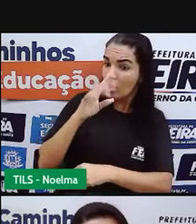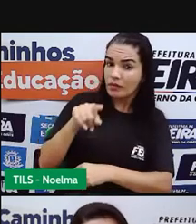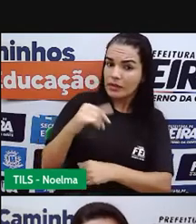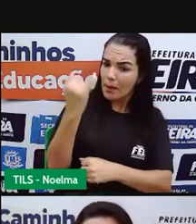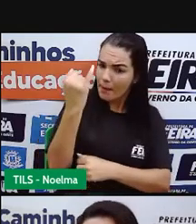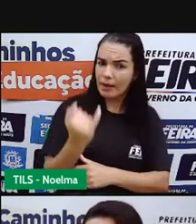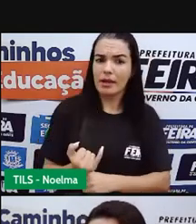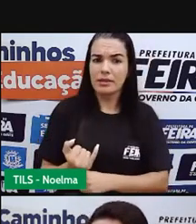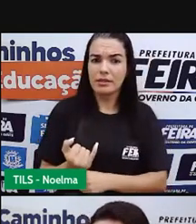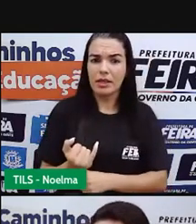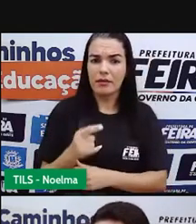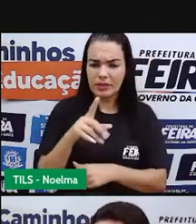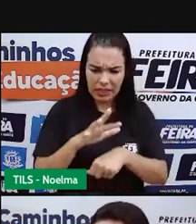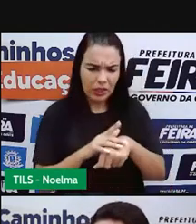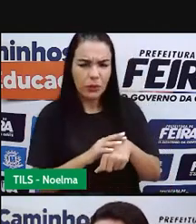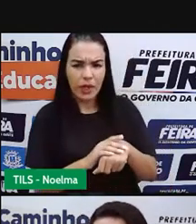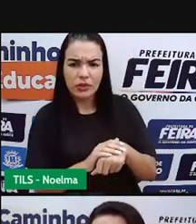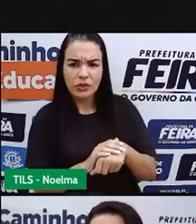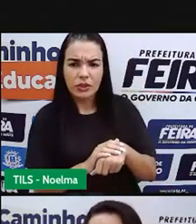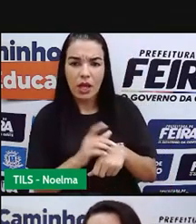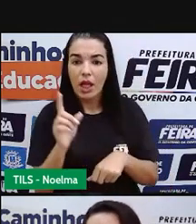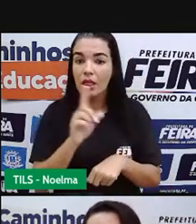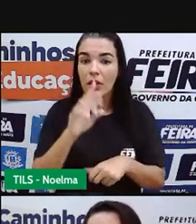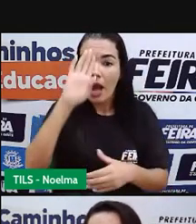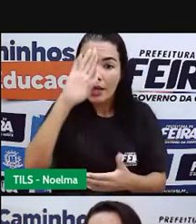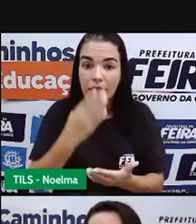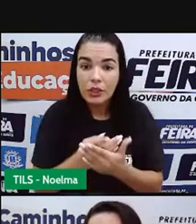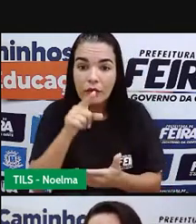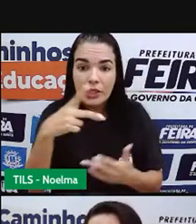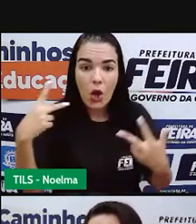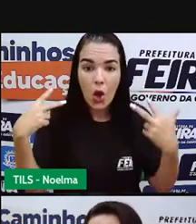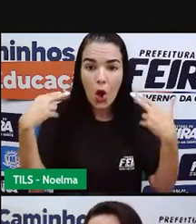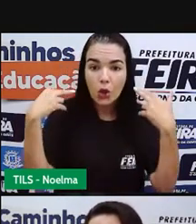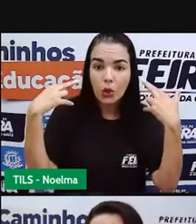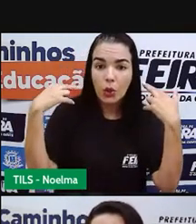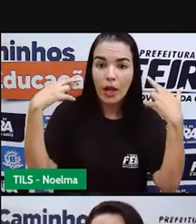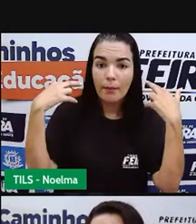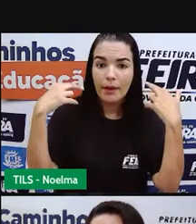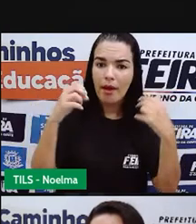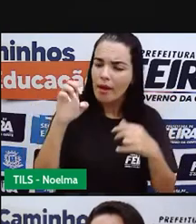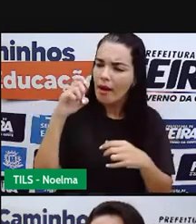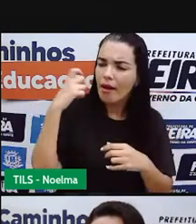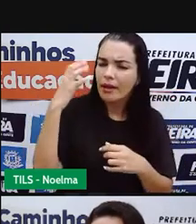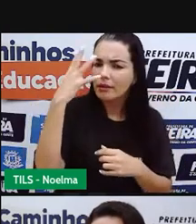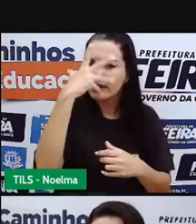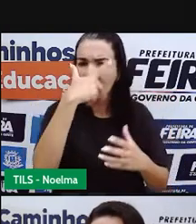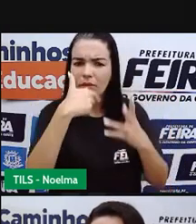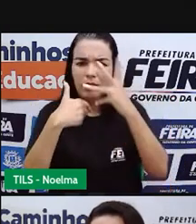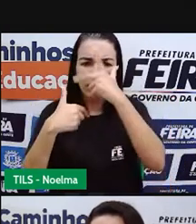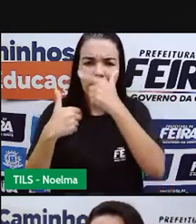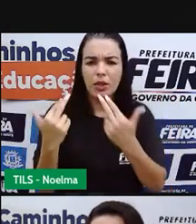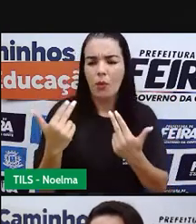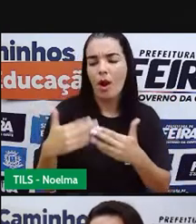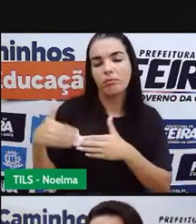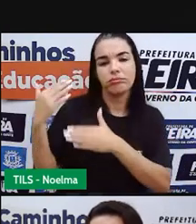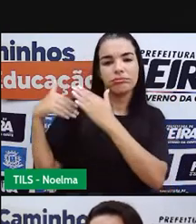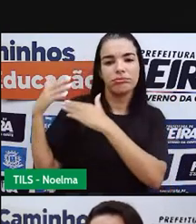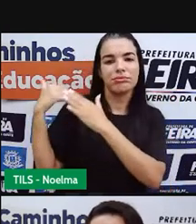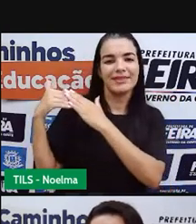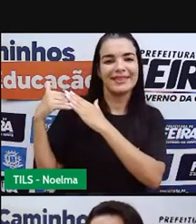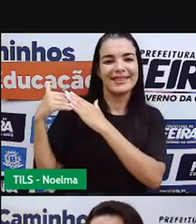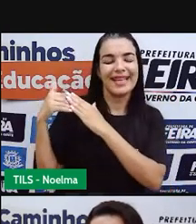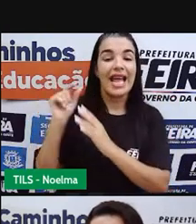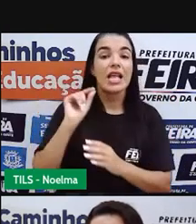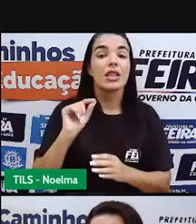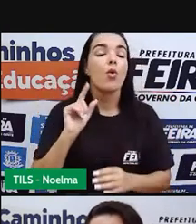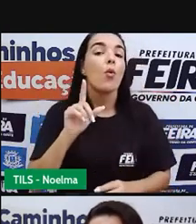como emagreceu? Tá doente? Não acredito que você cortou o cabelo. Era tão lindo do outro jeito. Essa tirinha, ela